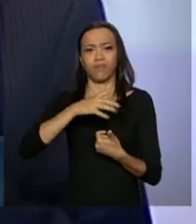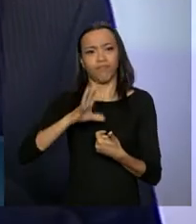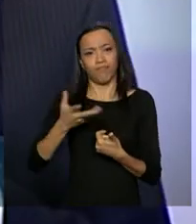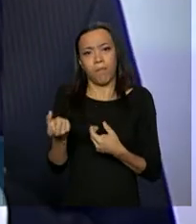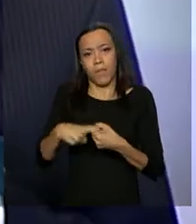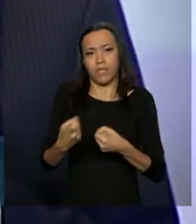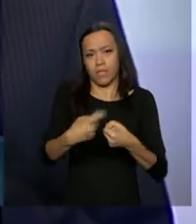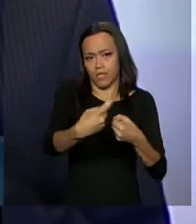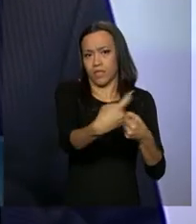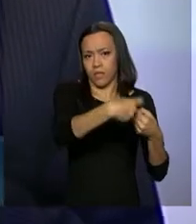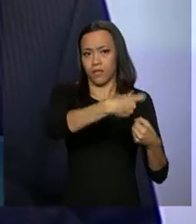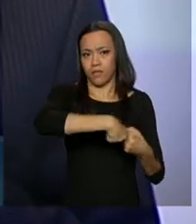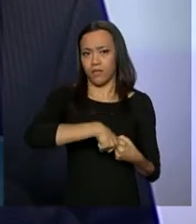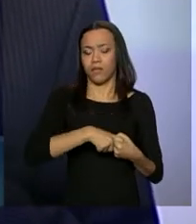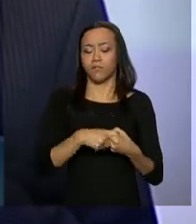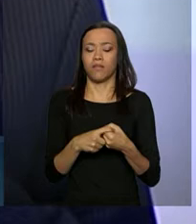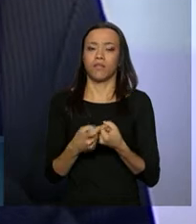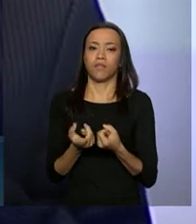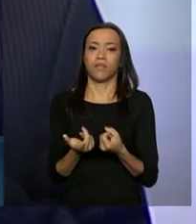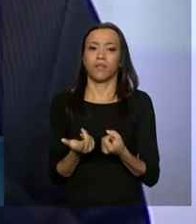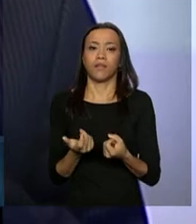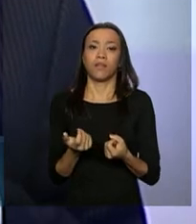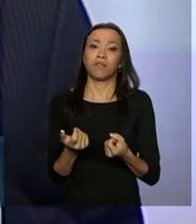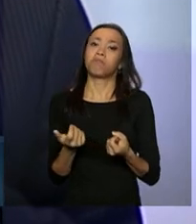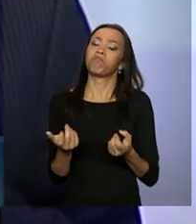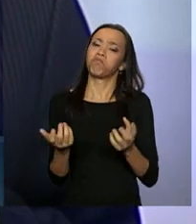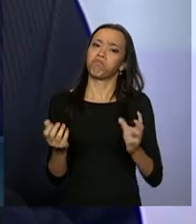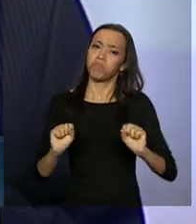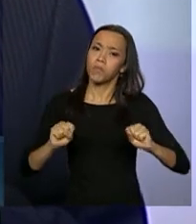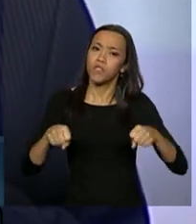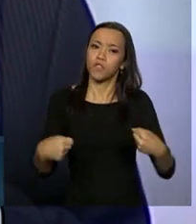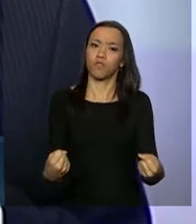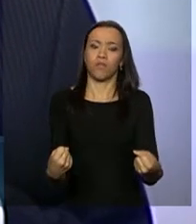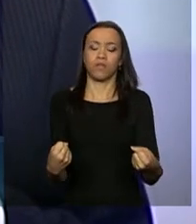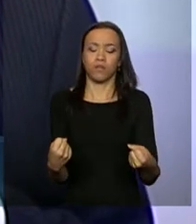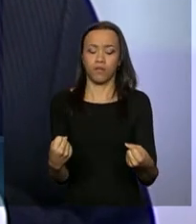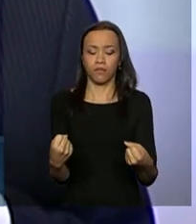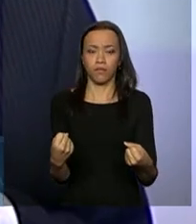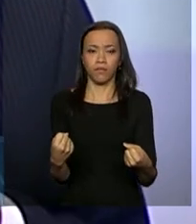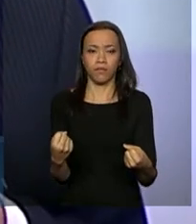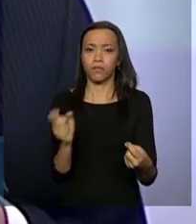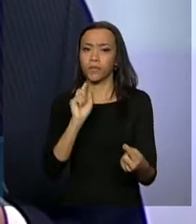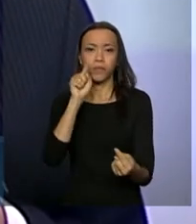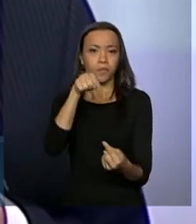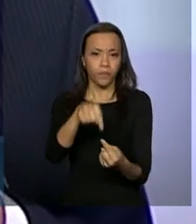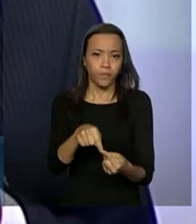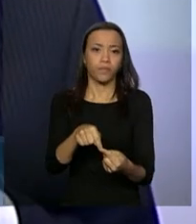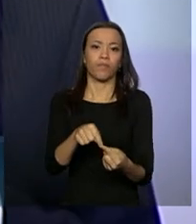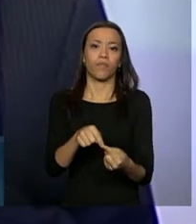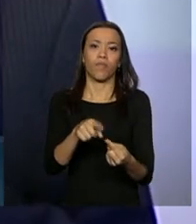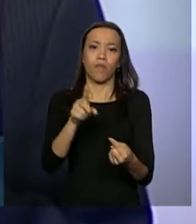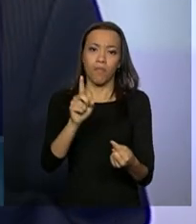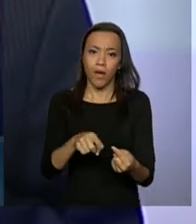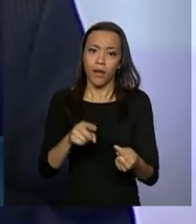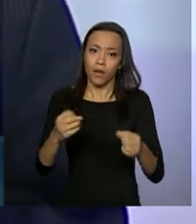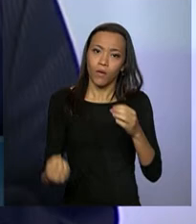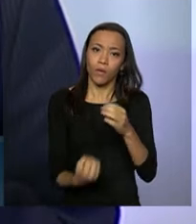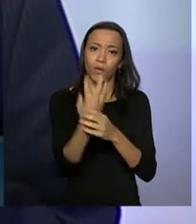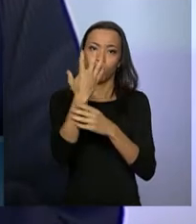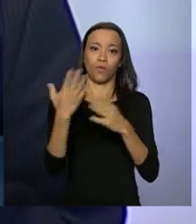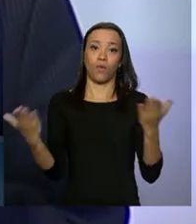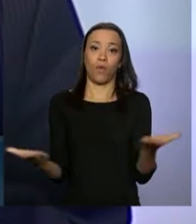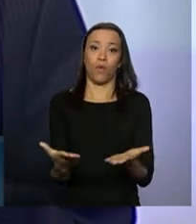parceria, dedicam seus esforços para a construção deste projeto.